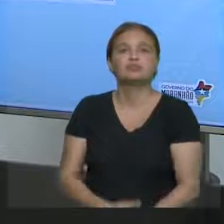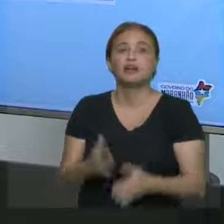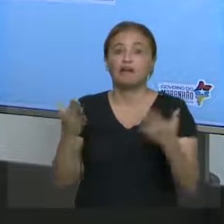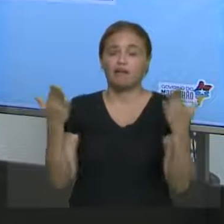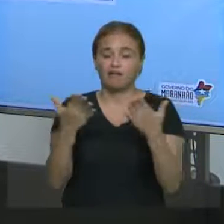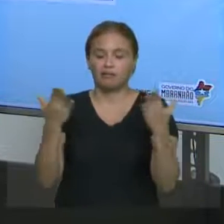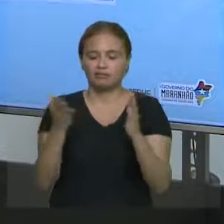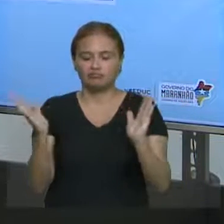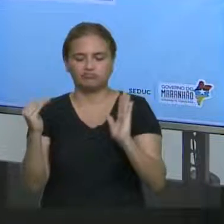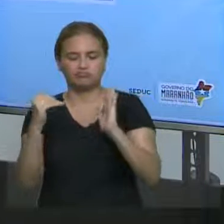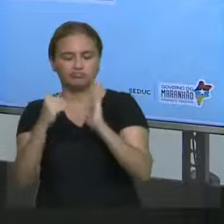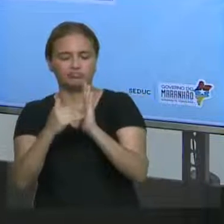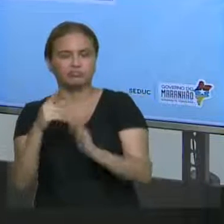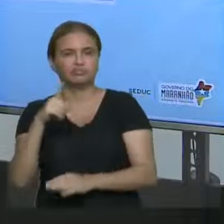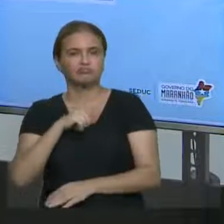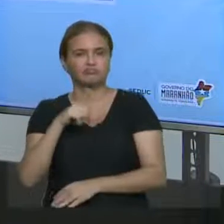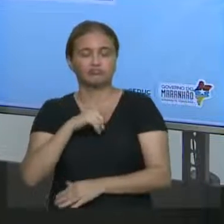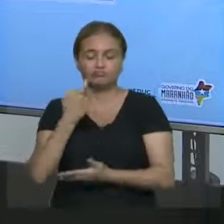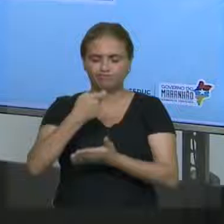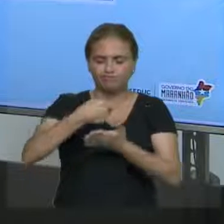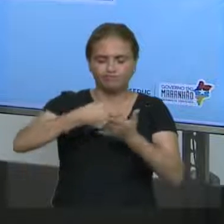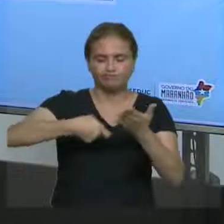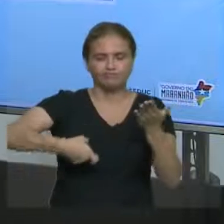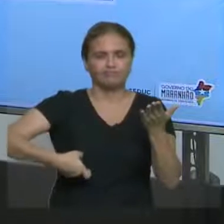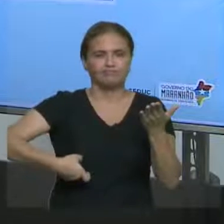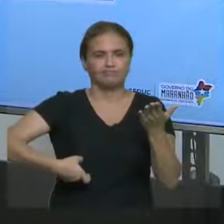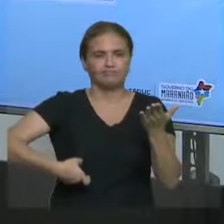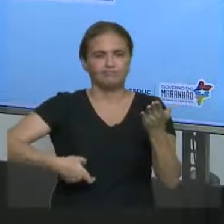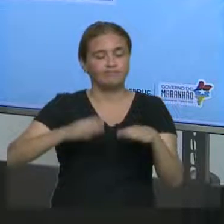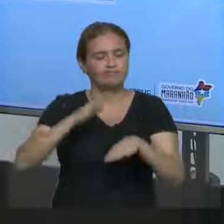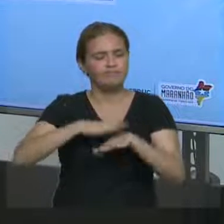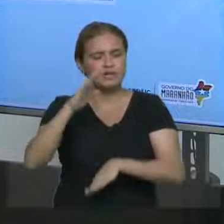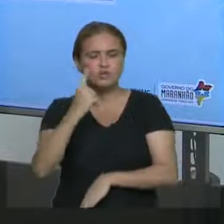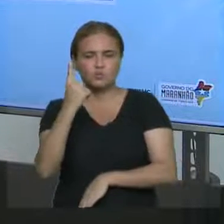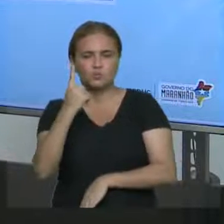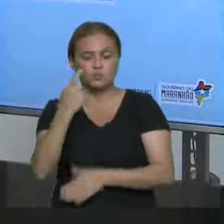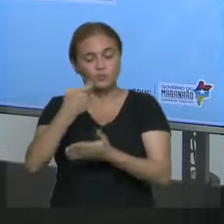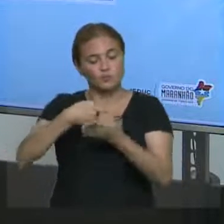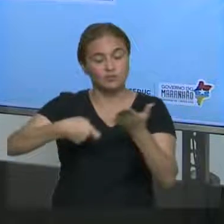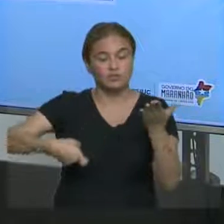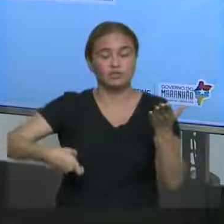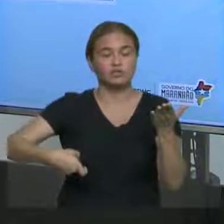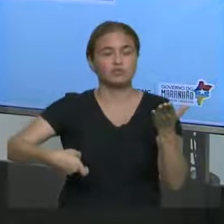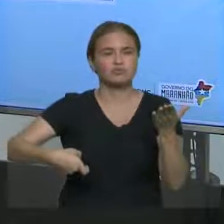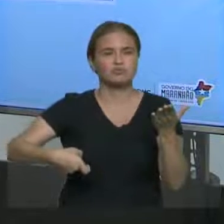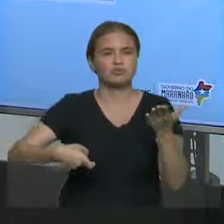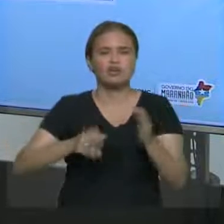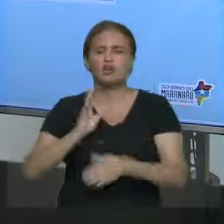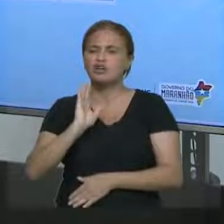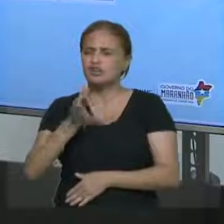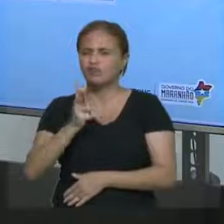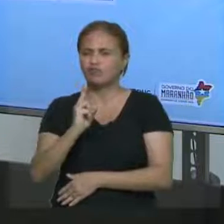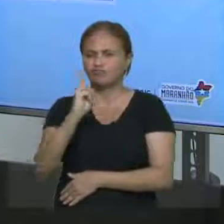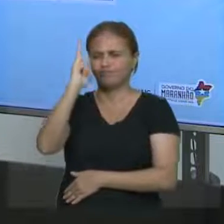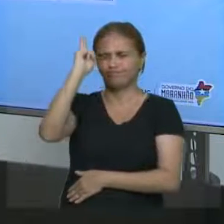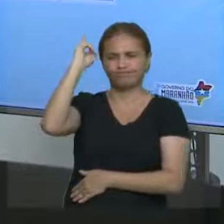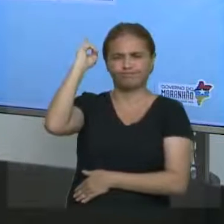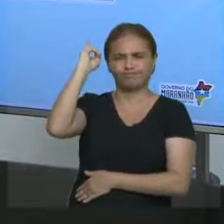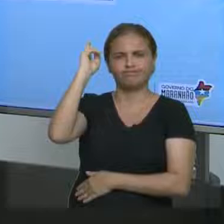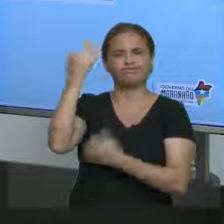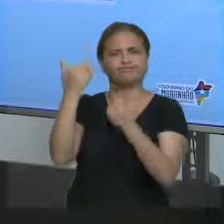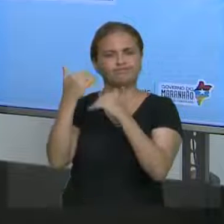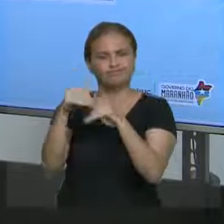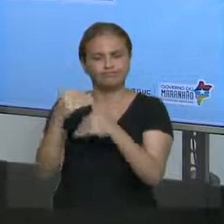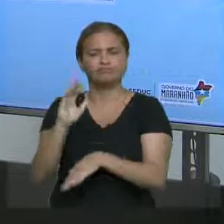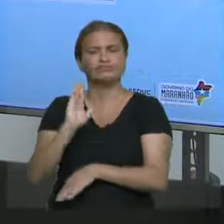finalizar, temos um texto, mais um texto para vocês, tá bom? Um texto também que já caiu em prova de vestibular e tal, vocês